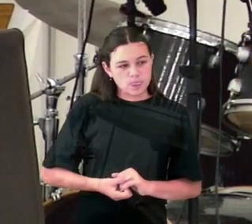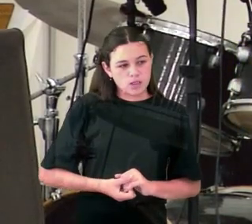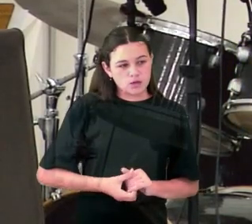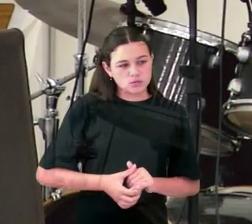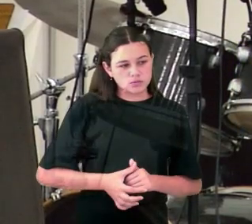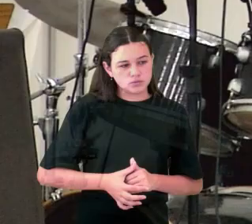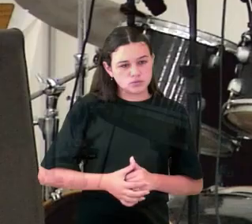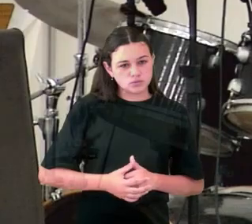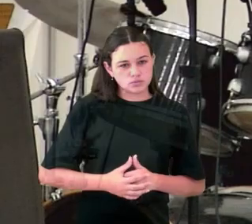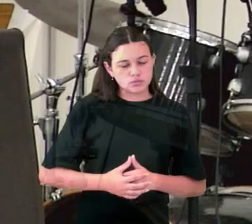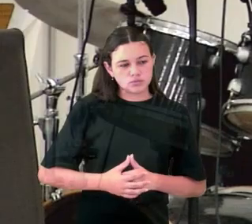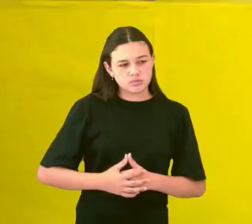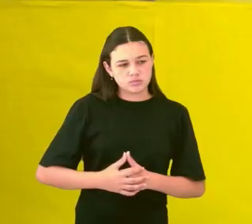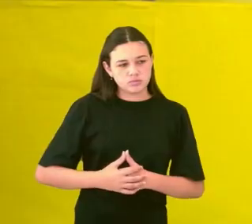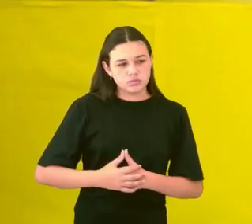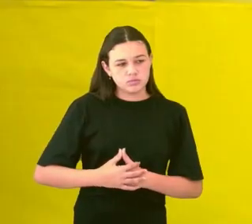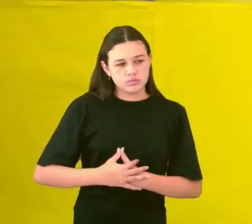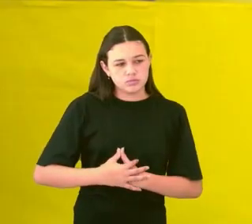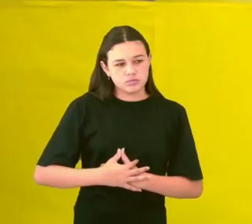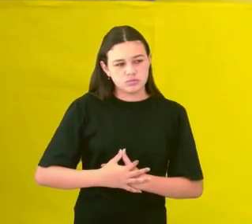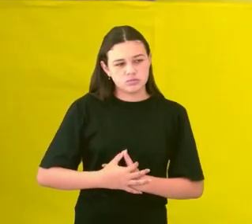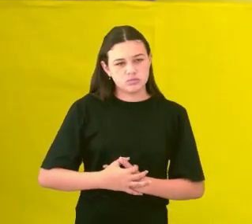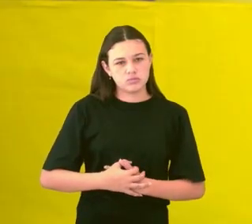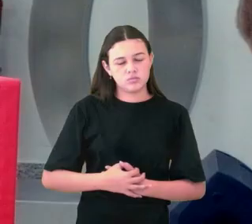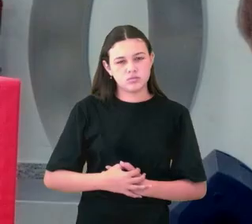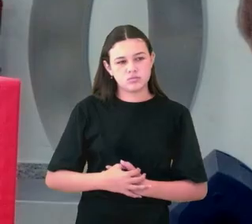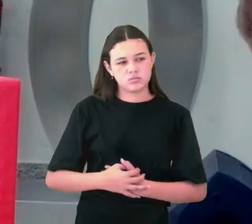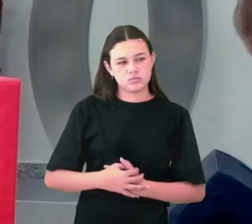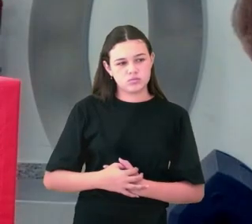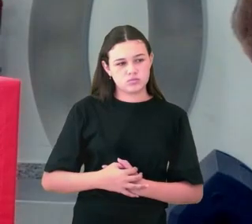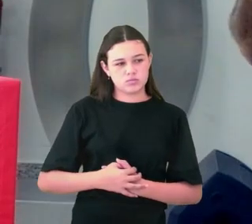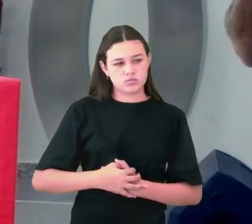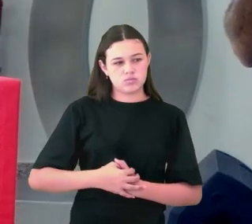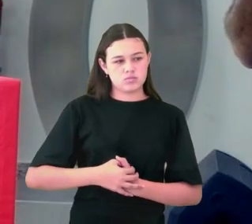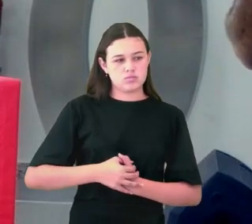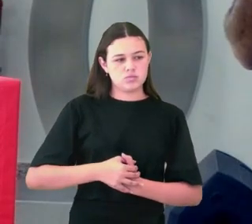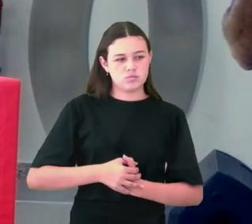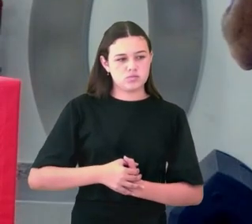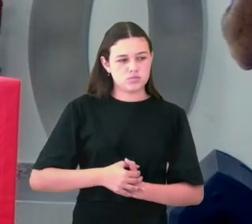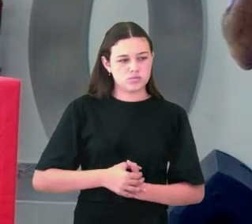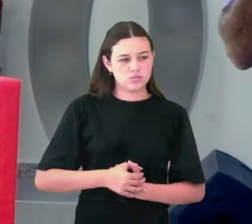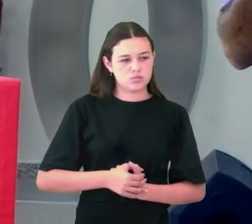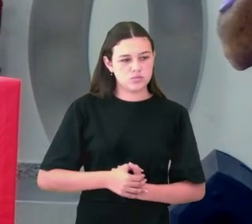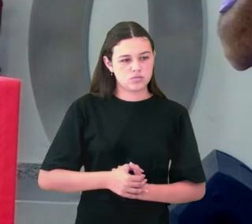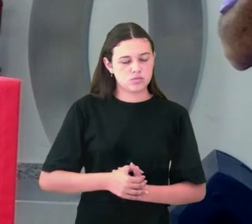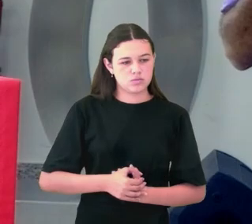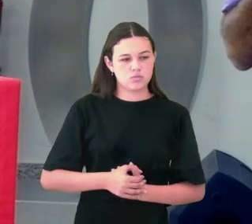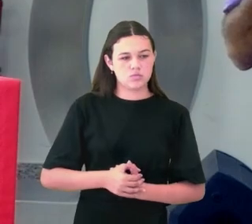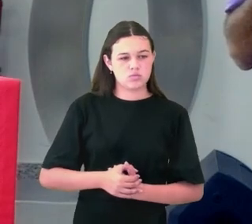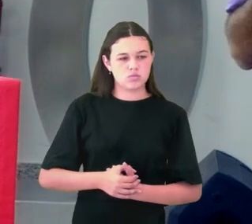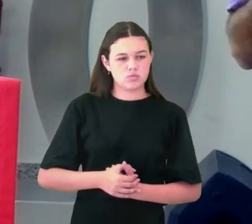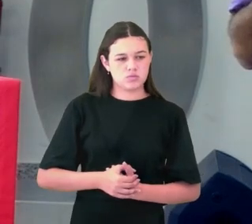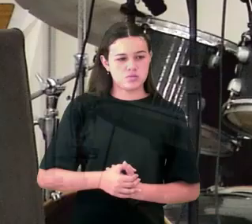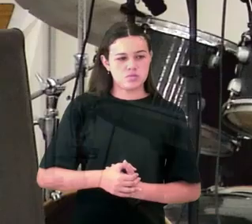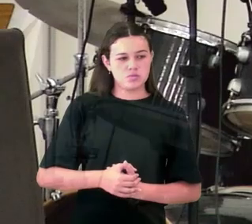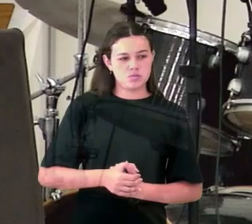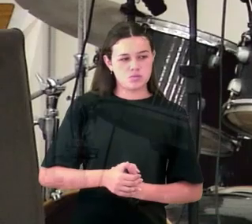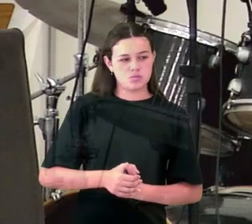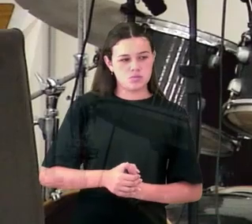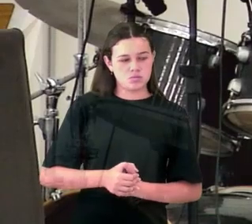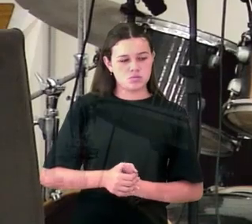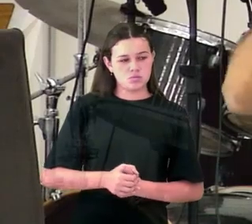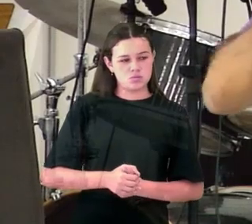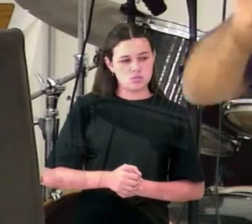ficar aonde, irmãos? Onde é que os ovos precisam ficar? Debaixo das asas daquele que o aquece.